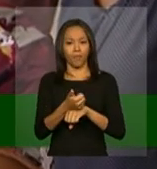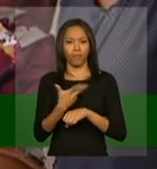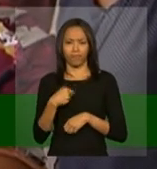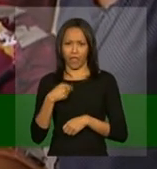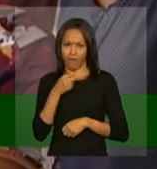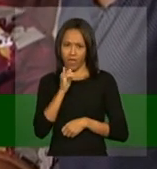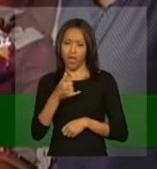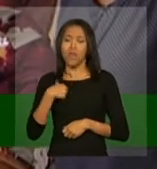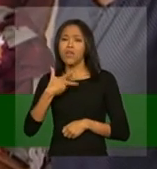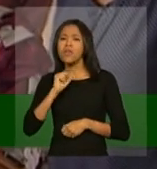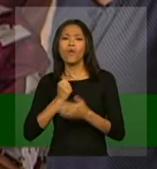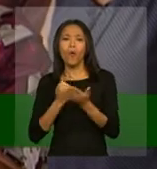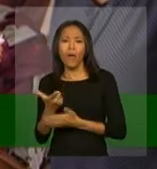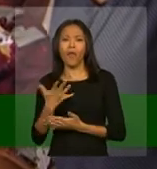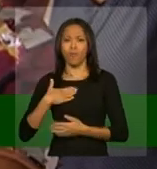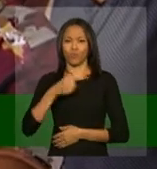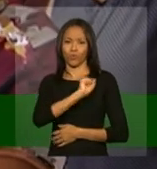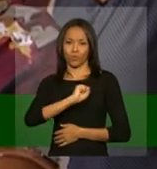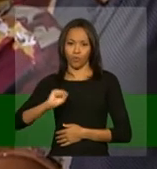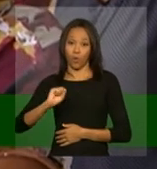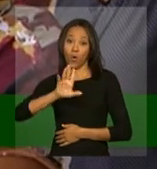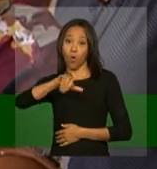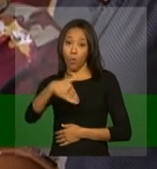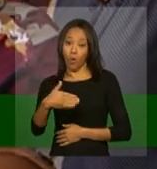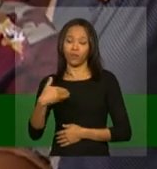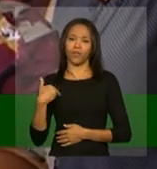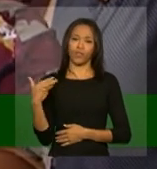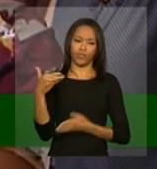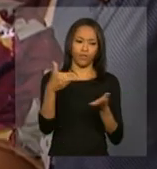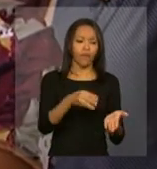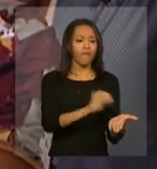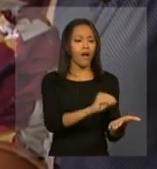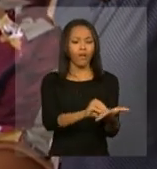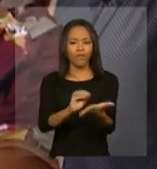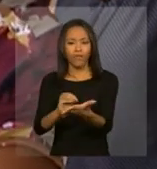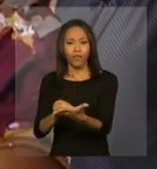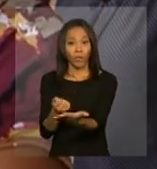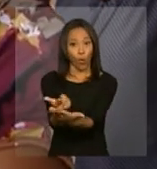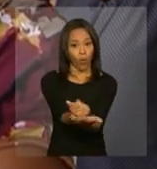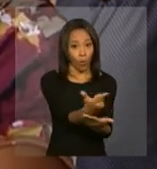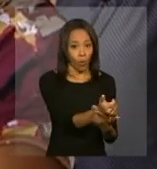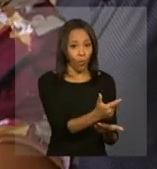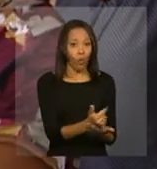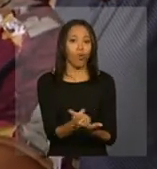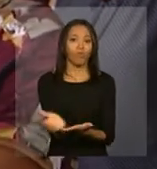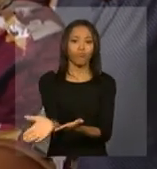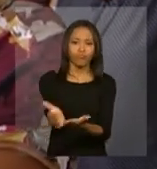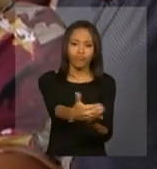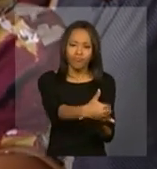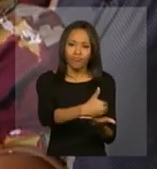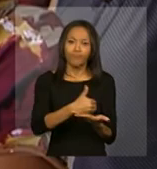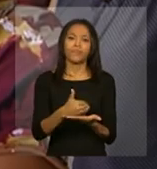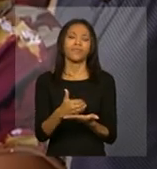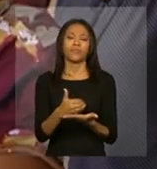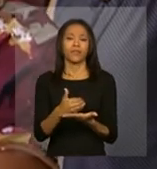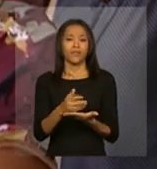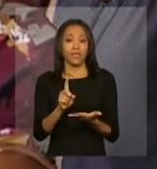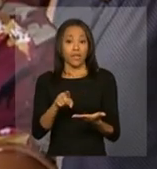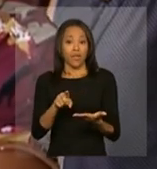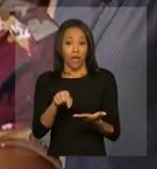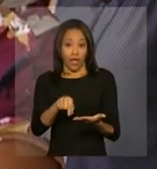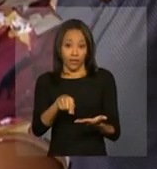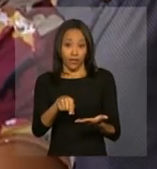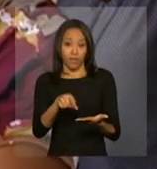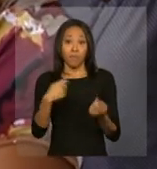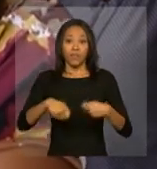era o meu sogro, né? Aí quando a gente vem, a gente compra o que está faltando, sempre está com o que vende aqui. Às vezes